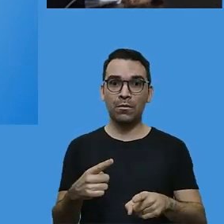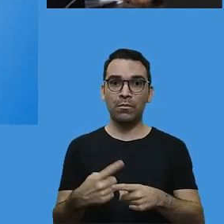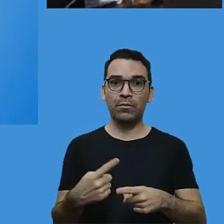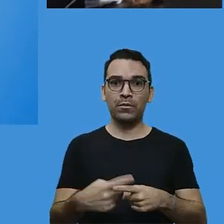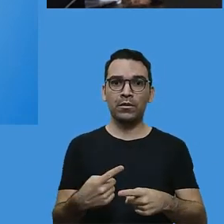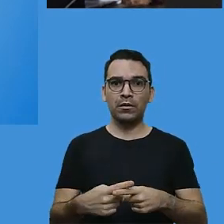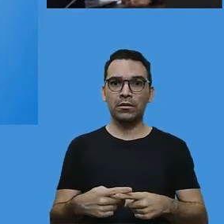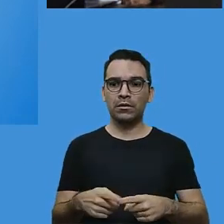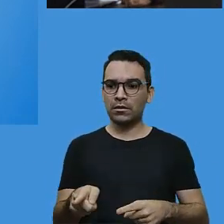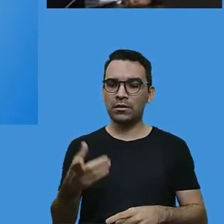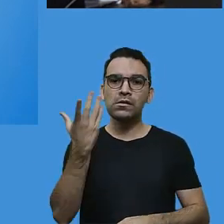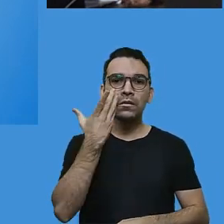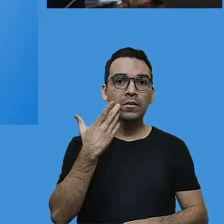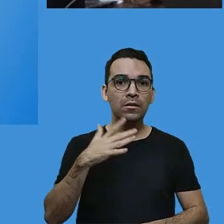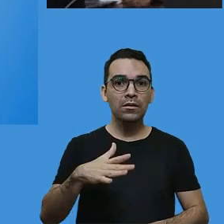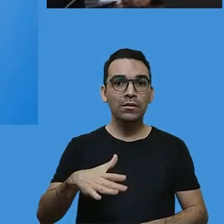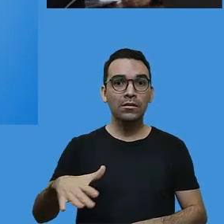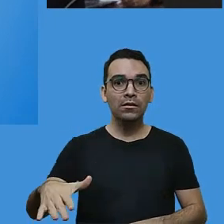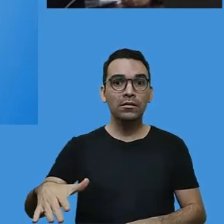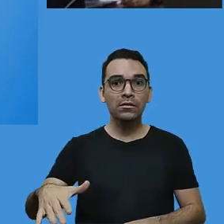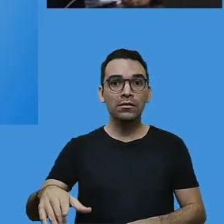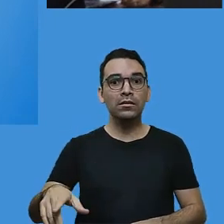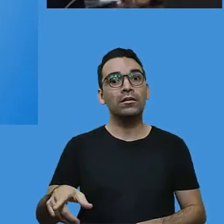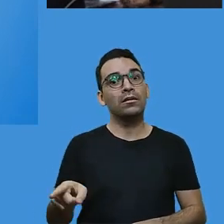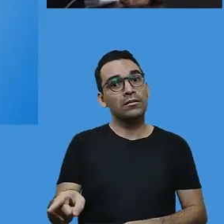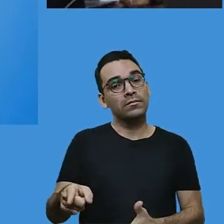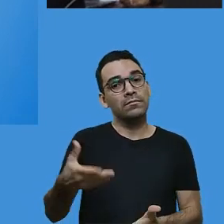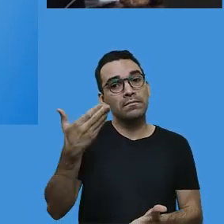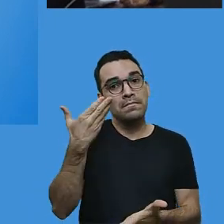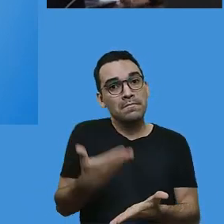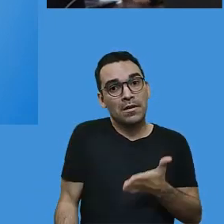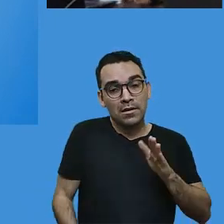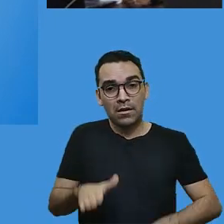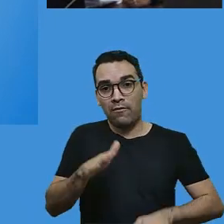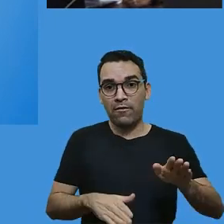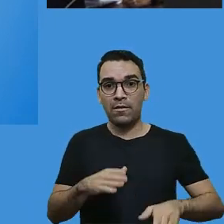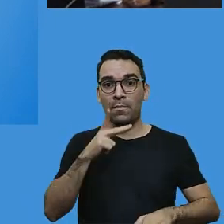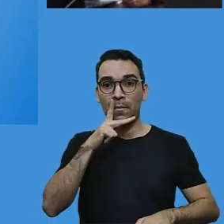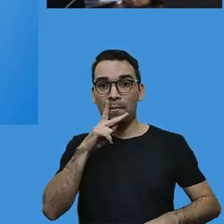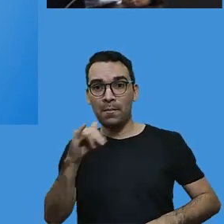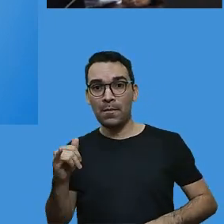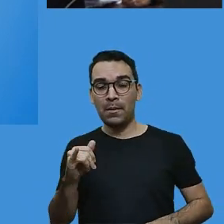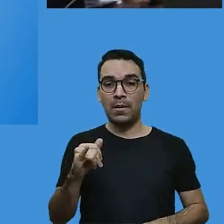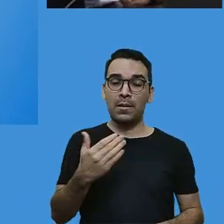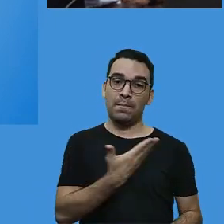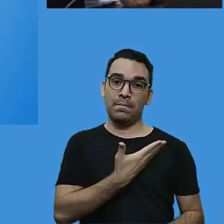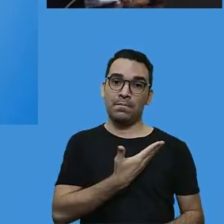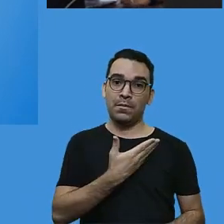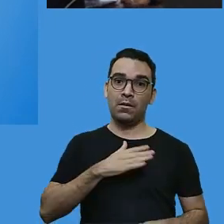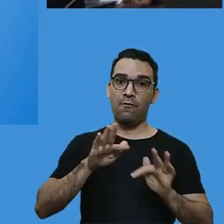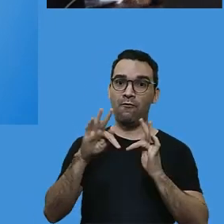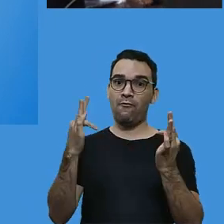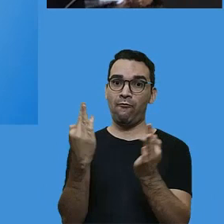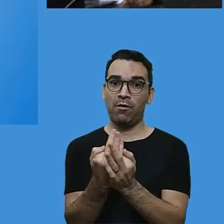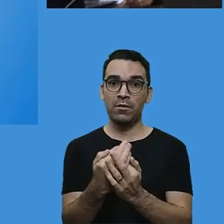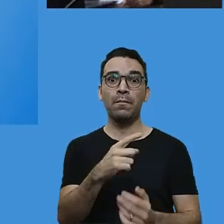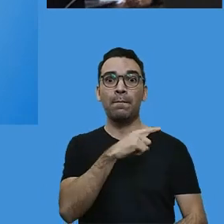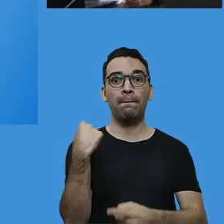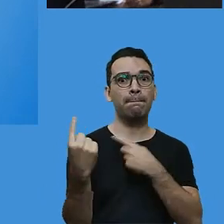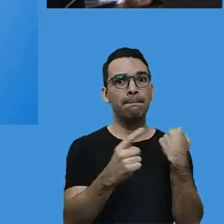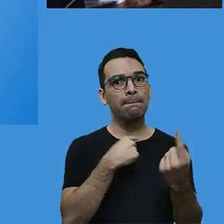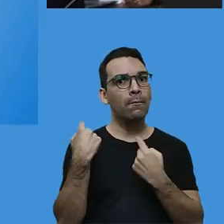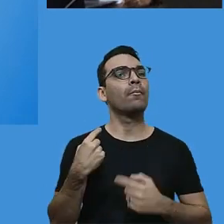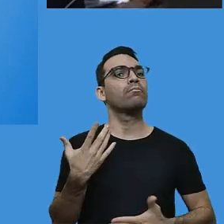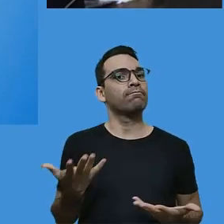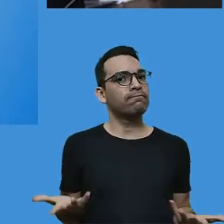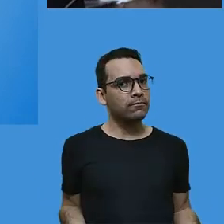com crianças que perderam pais, avós, parentes, amigos, com os alunos que